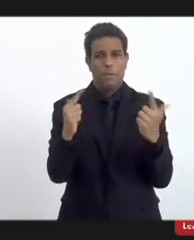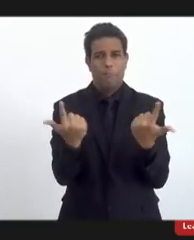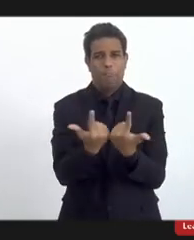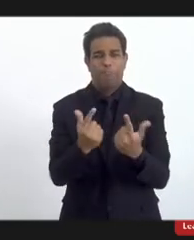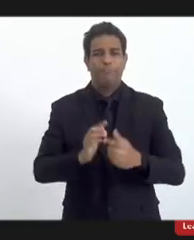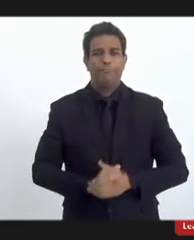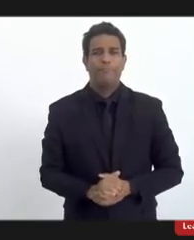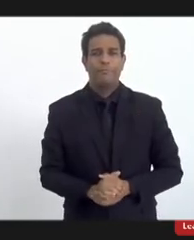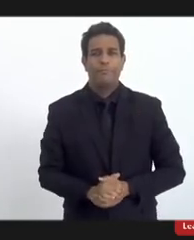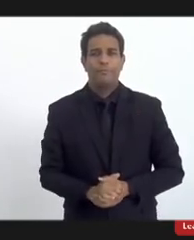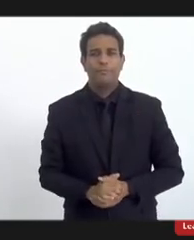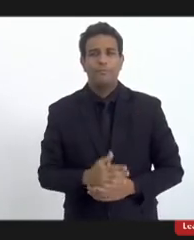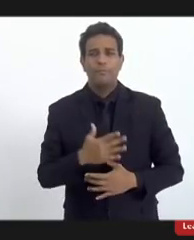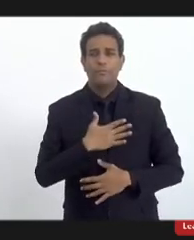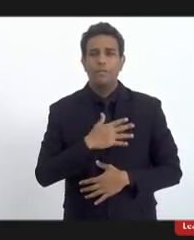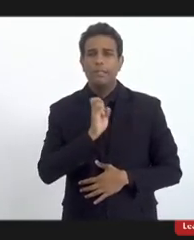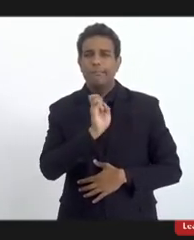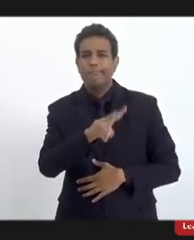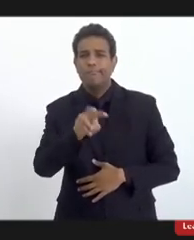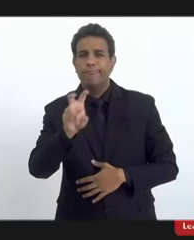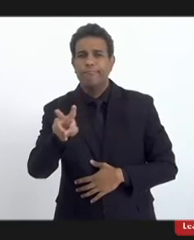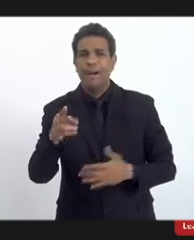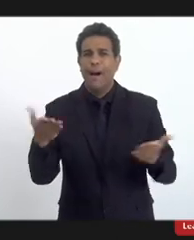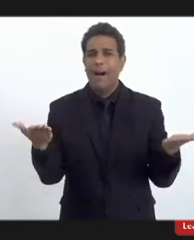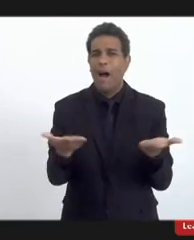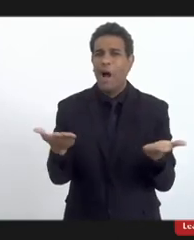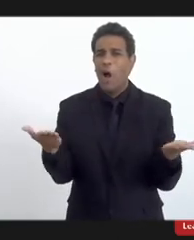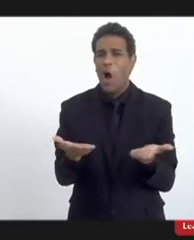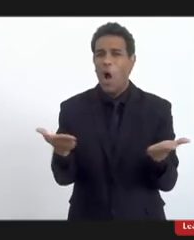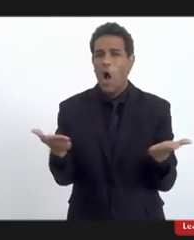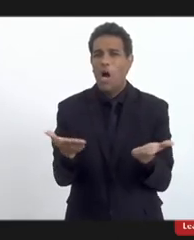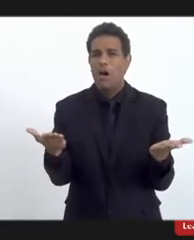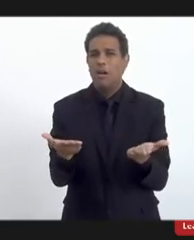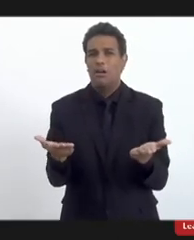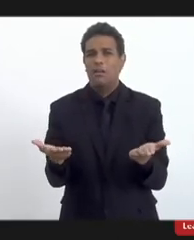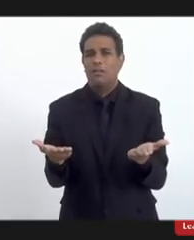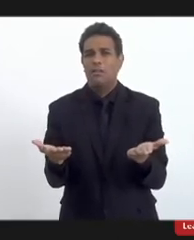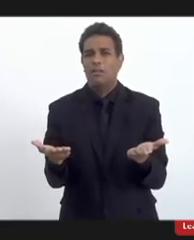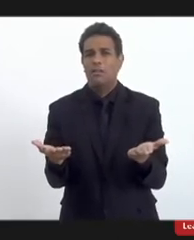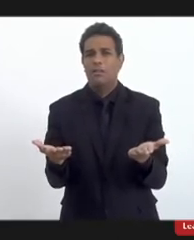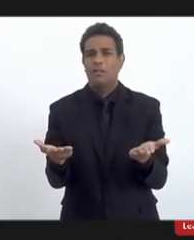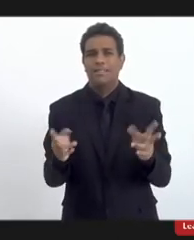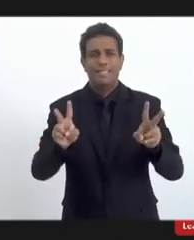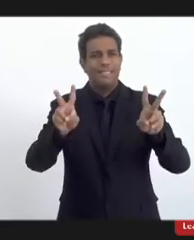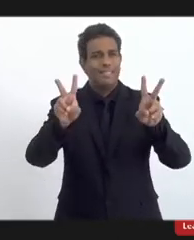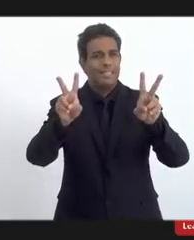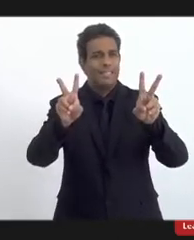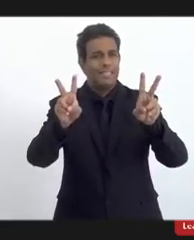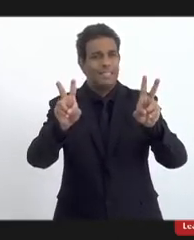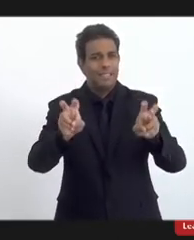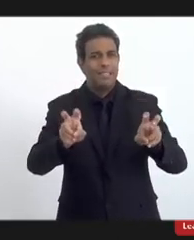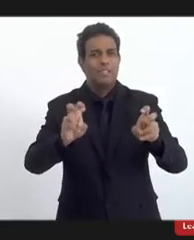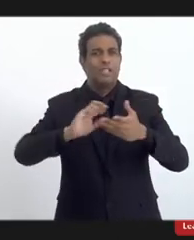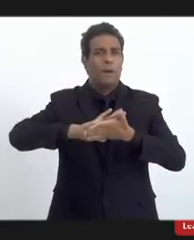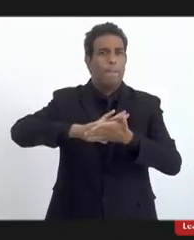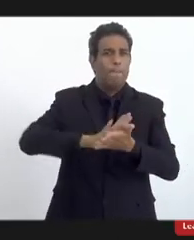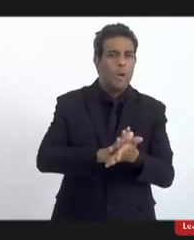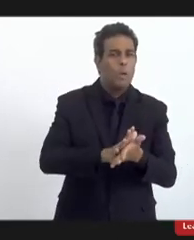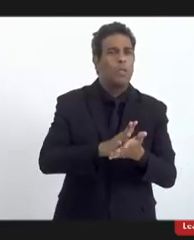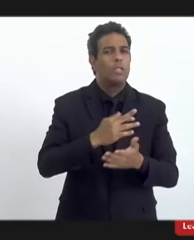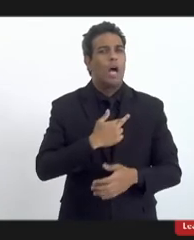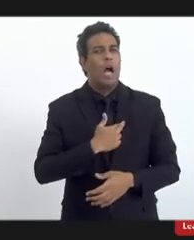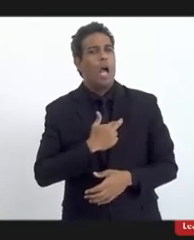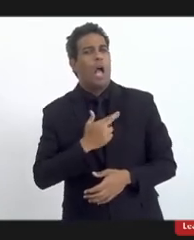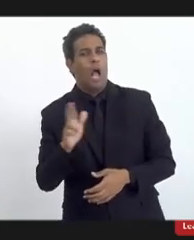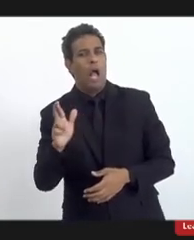Mas o que eu observo é seguinte, só agora, a temática do preconceito religioso